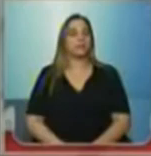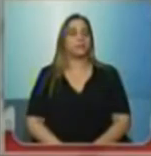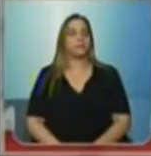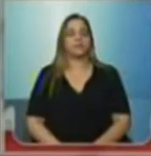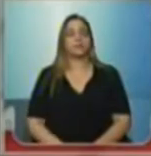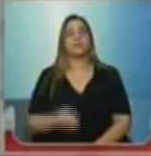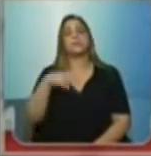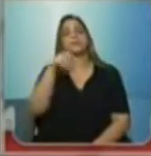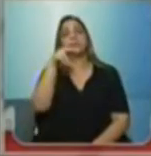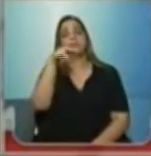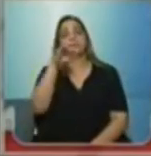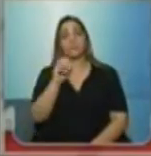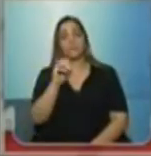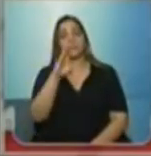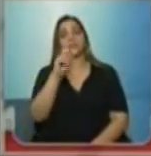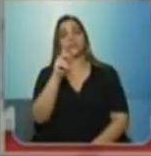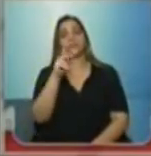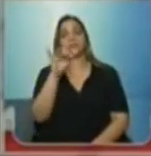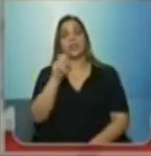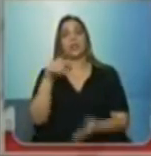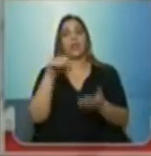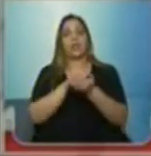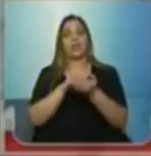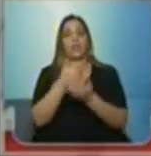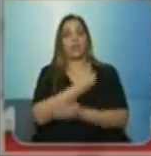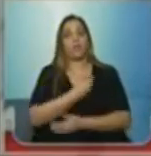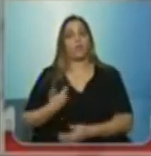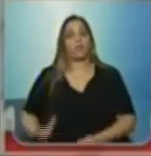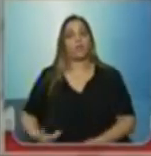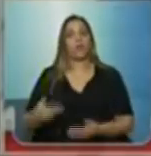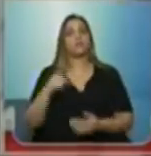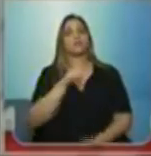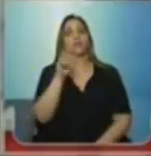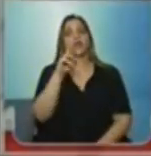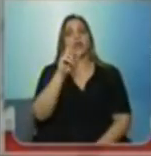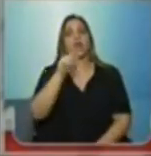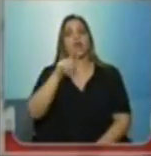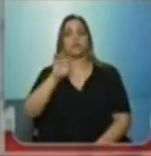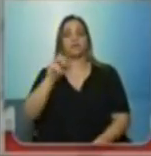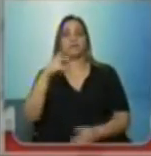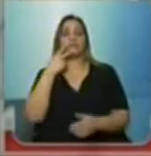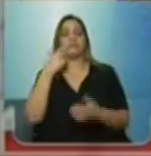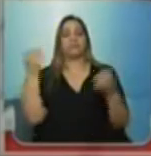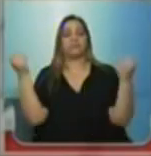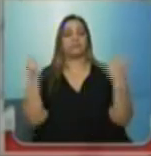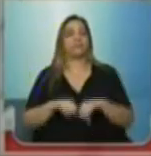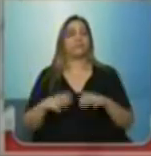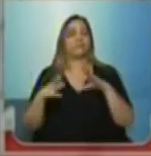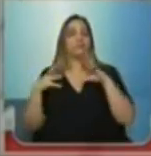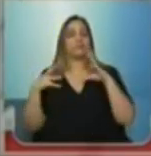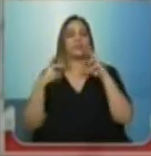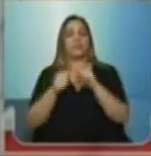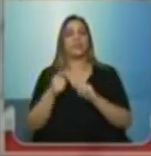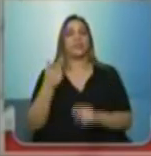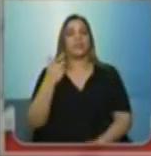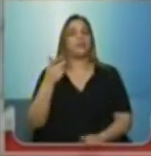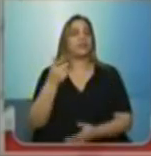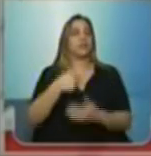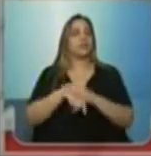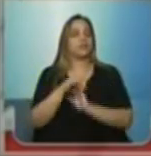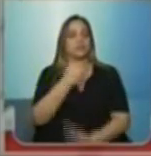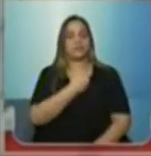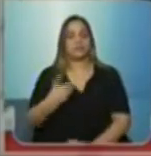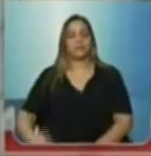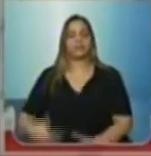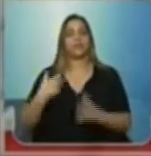Covas até o governo atual do Geraldo Alckmin. Falência total. Esse governo que assumiu novamente,